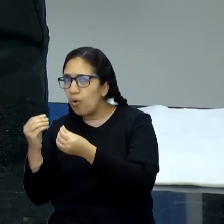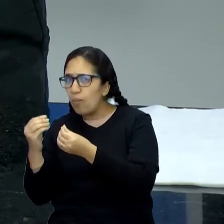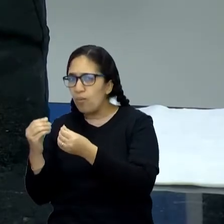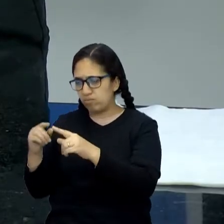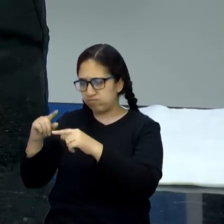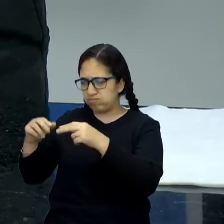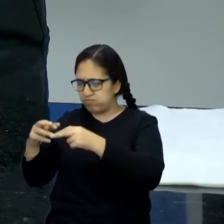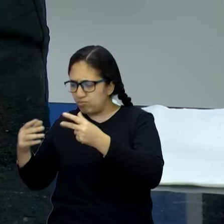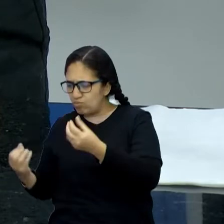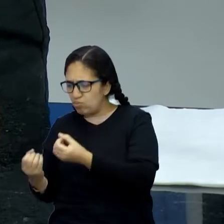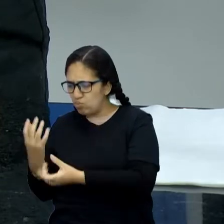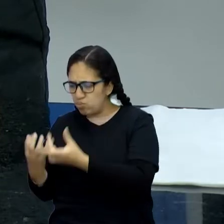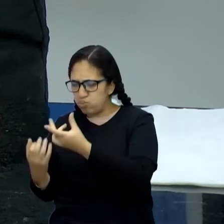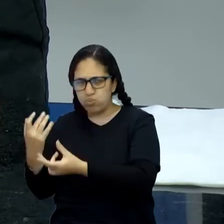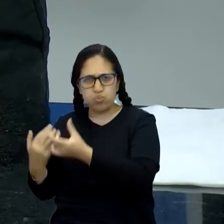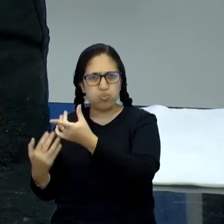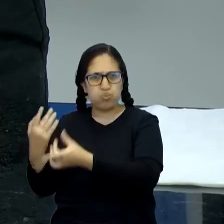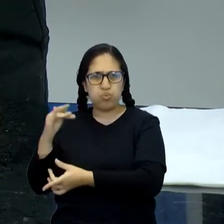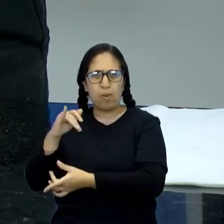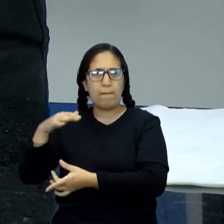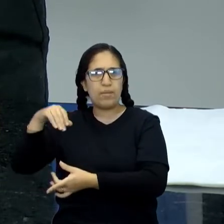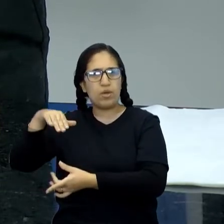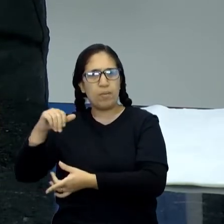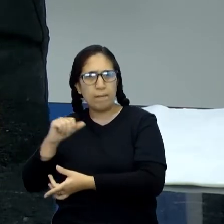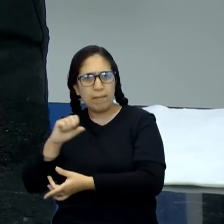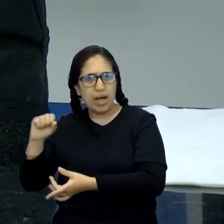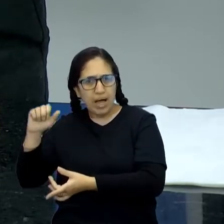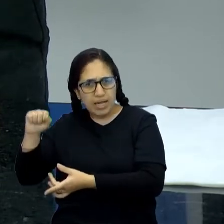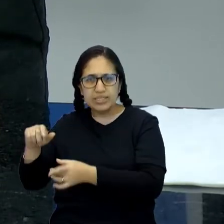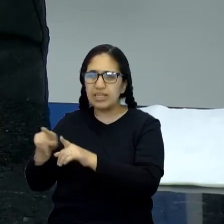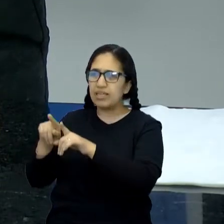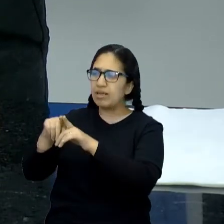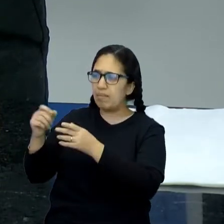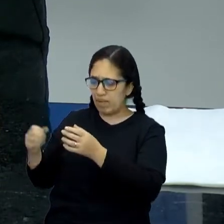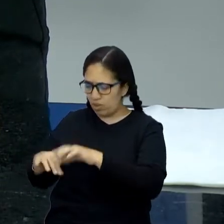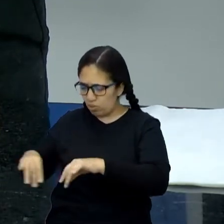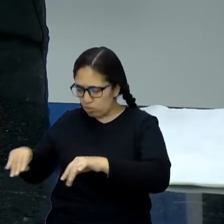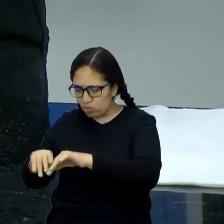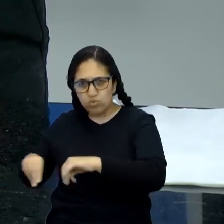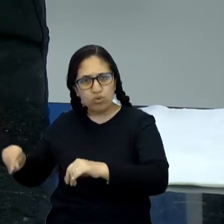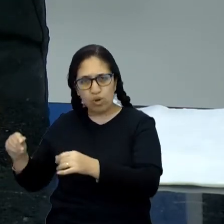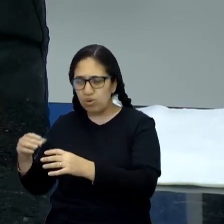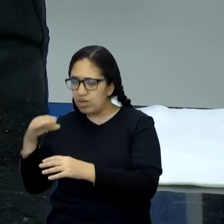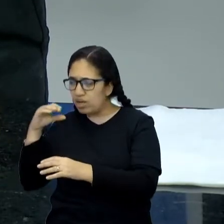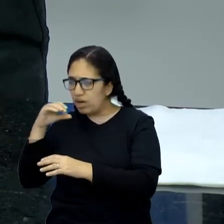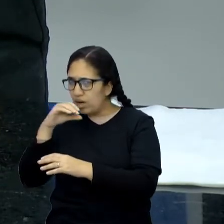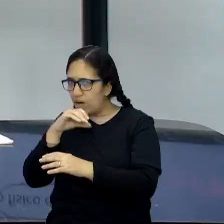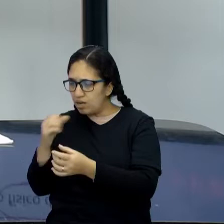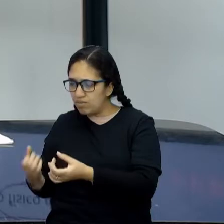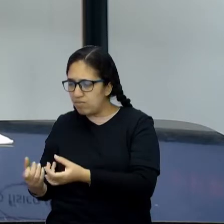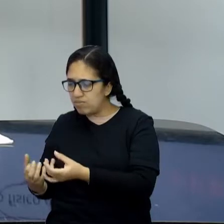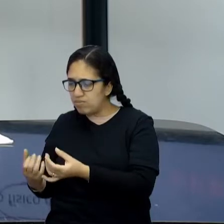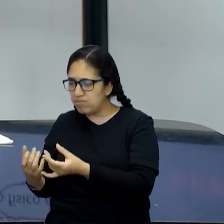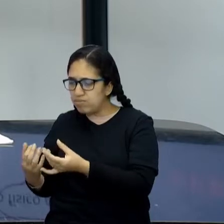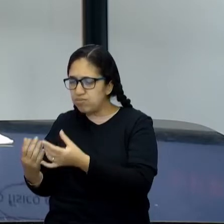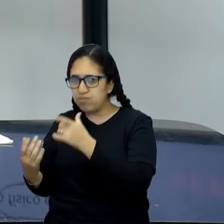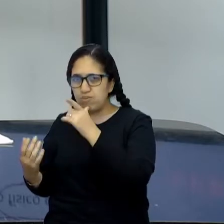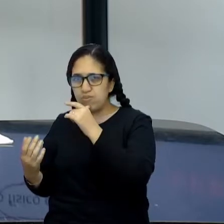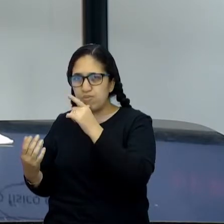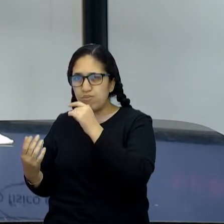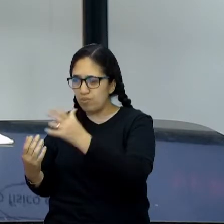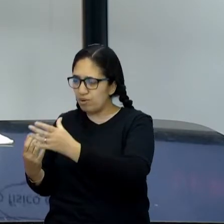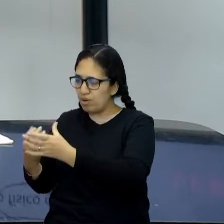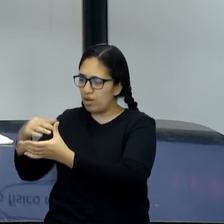combustível, queimando a biomassa ou pegando o calor do solo mesmo e passa pra água. A água vai